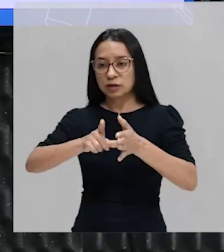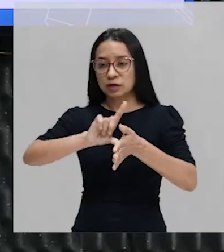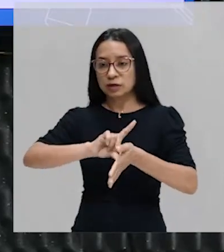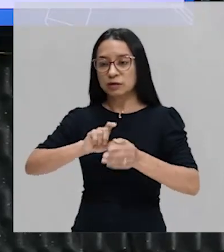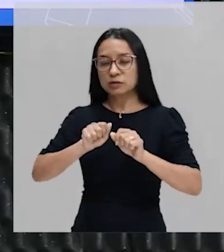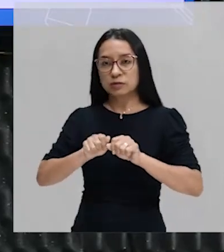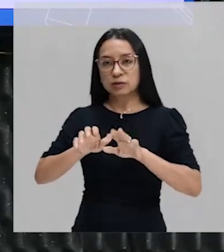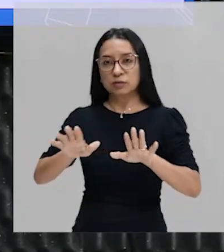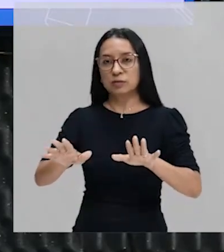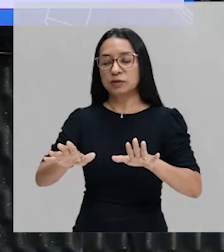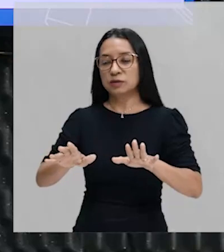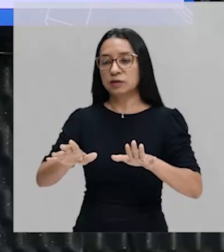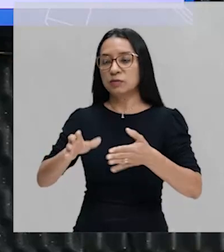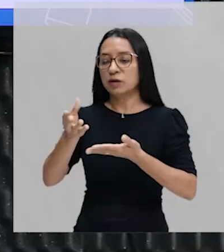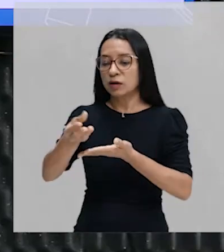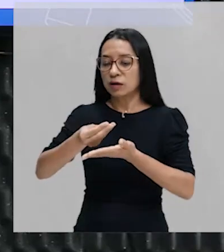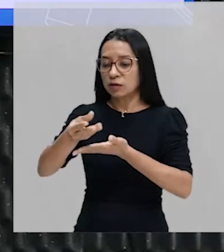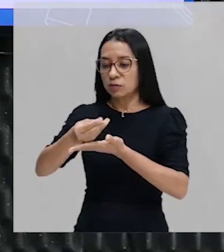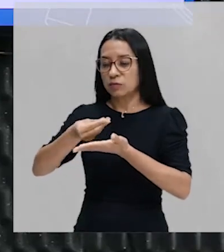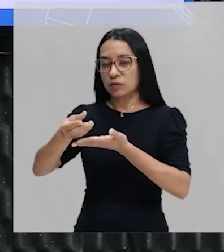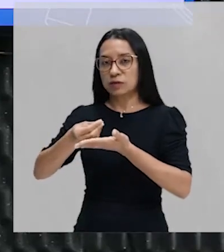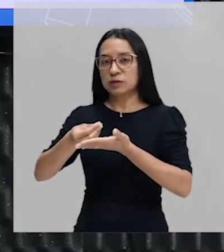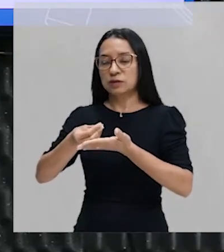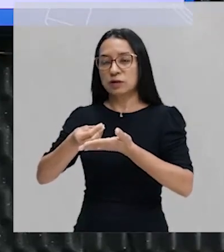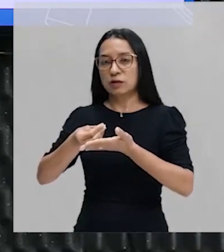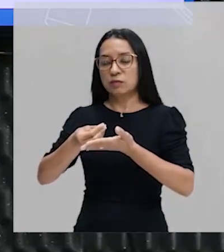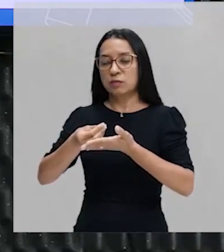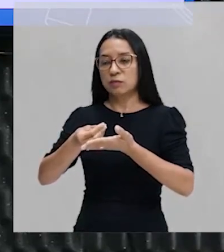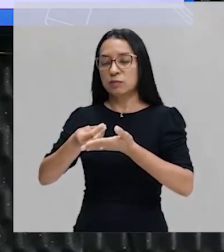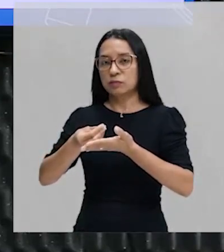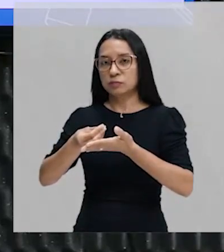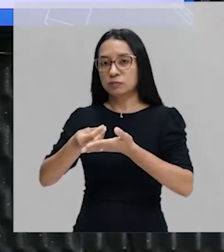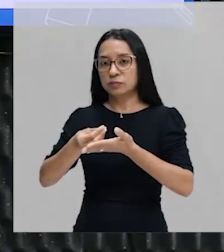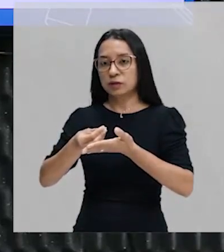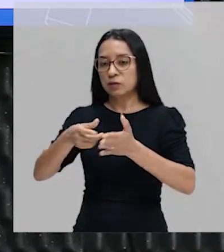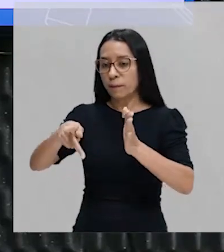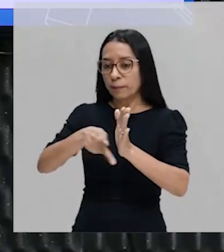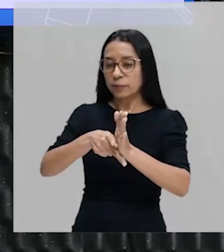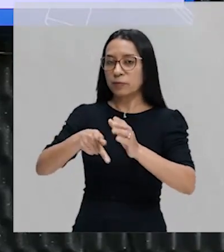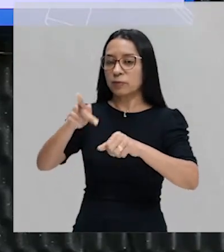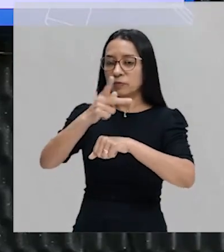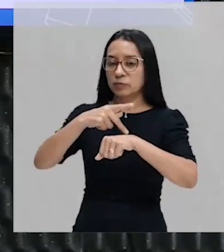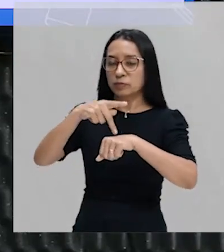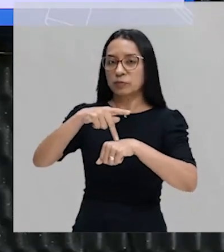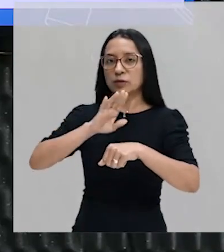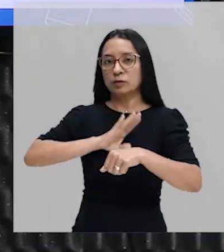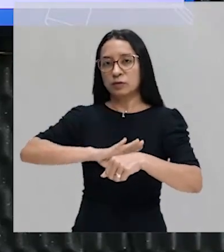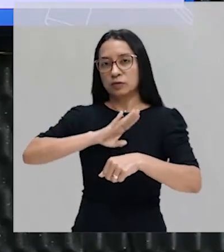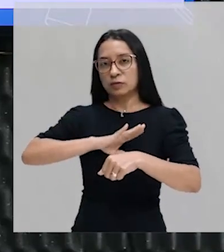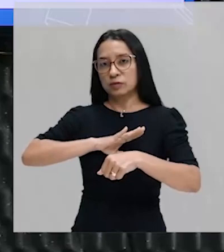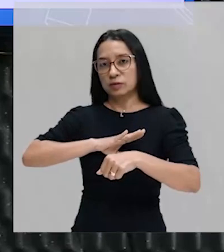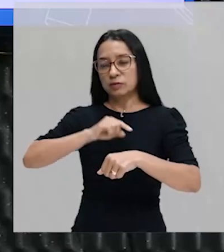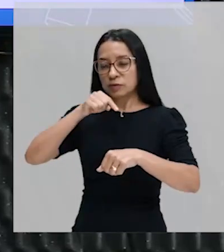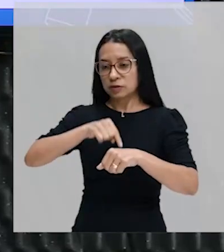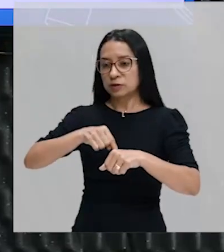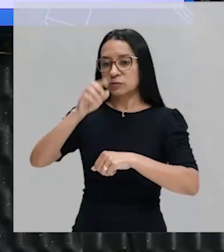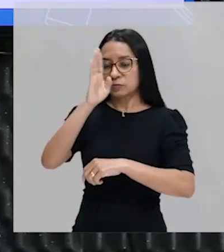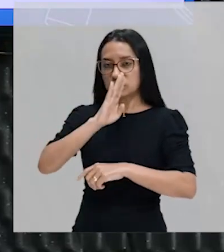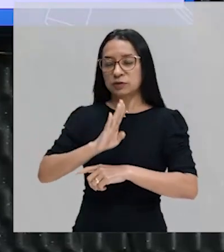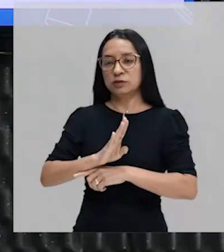acumulação, por parte do Estado português, se dá em cima do pau-Brasil. De forma predatória,